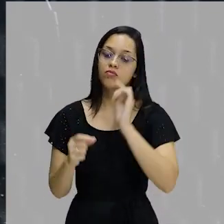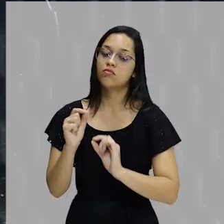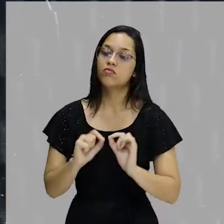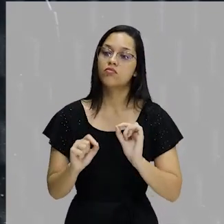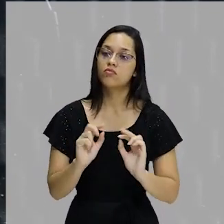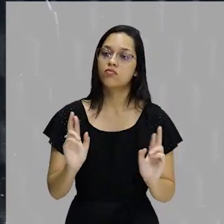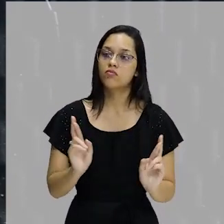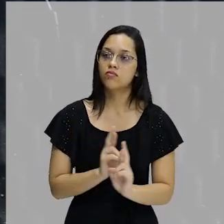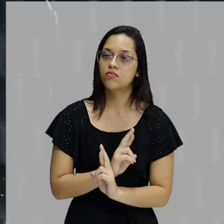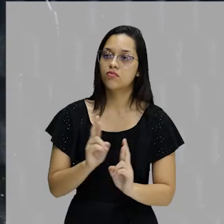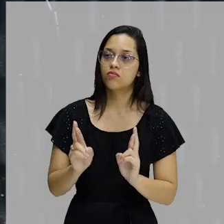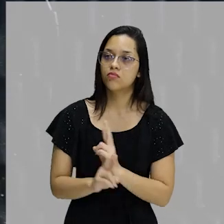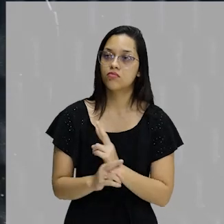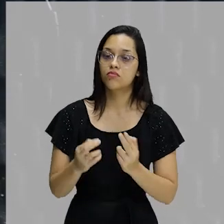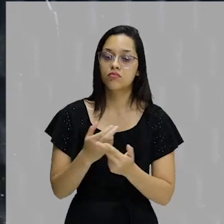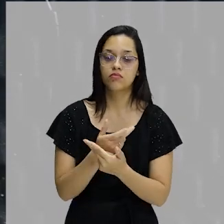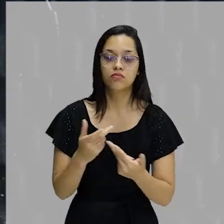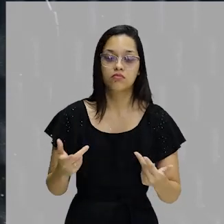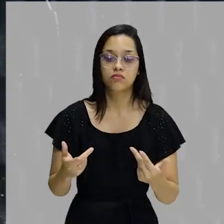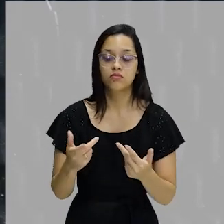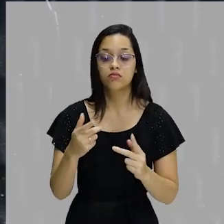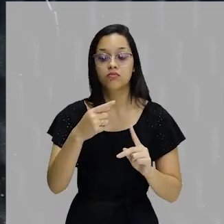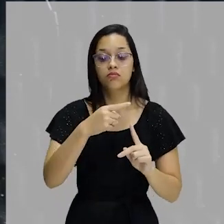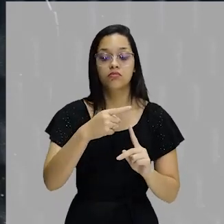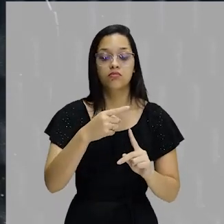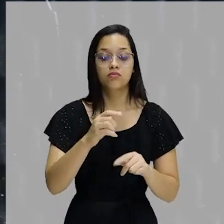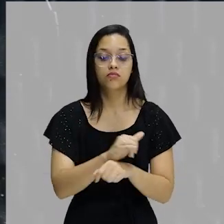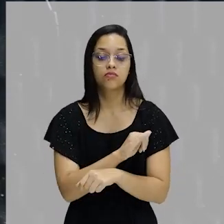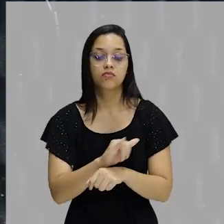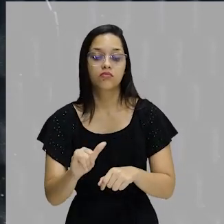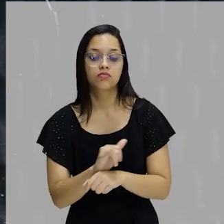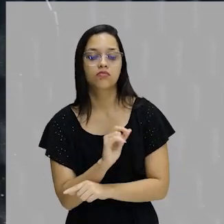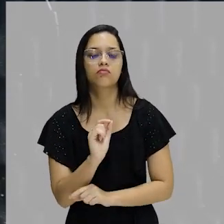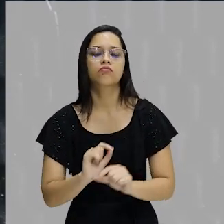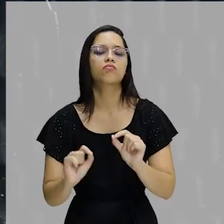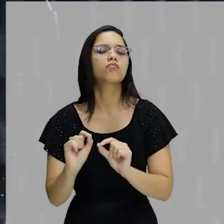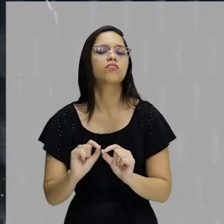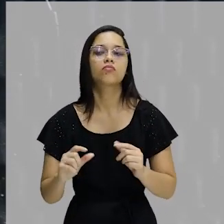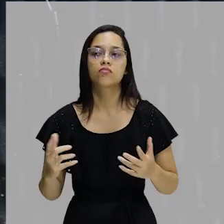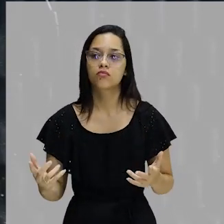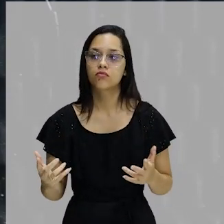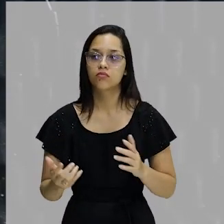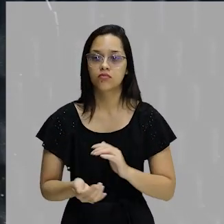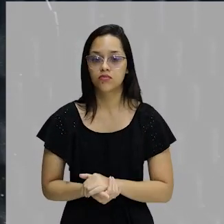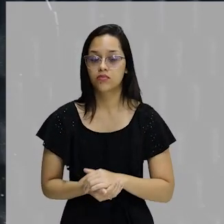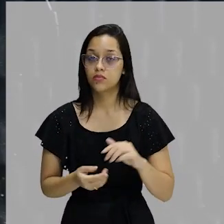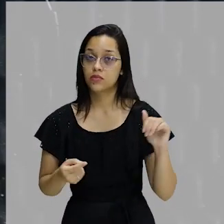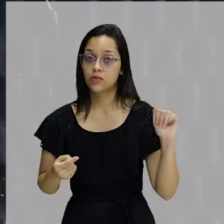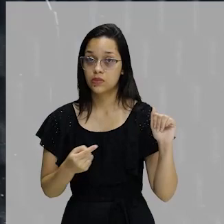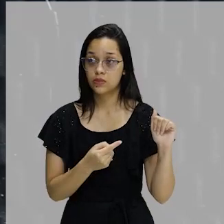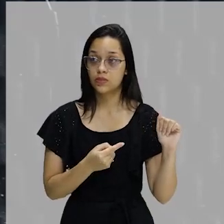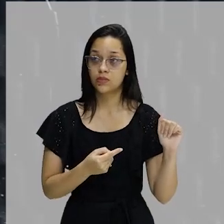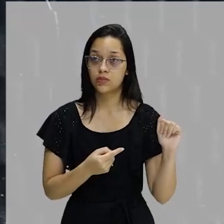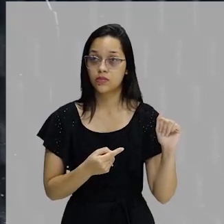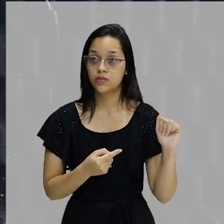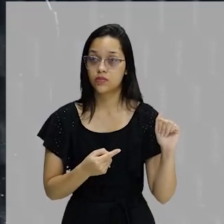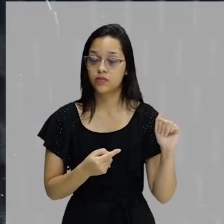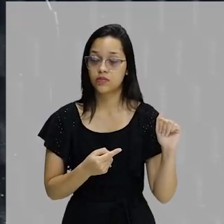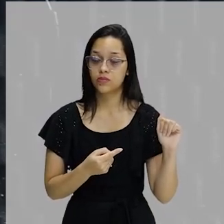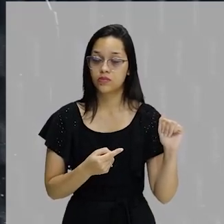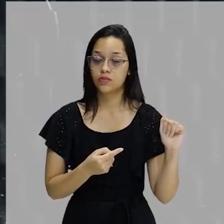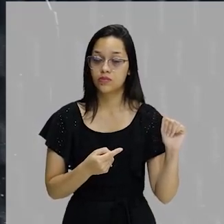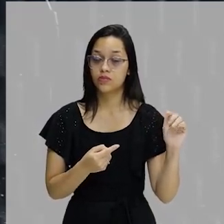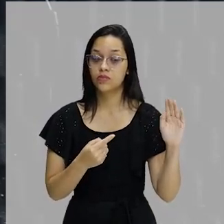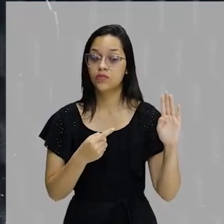associando a diversos elementos, o que o hipertexto é. É uma estratégia que possibilita os